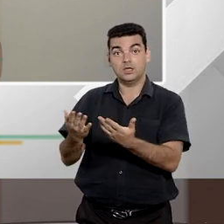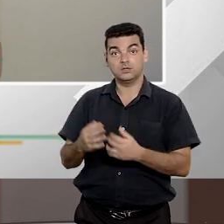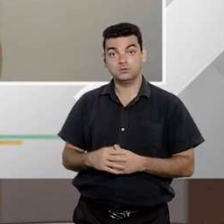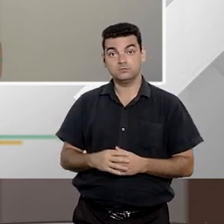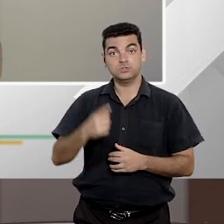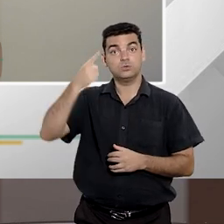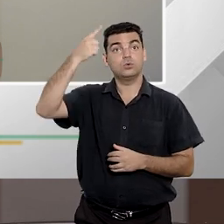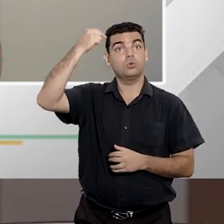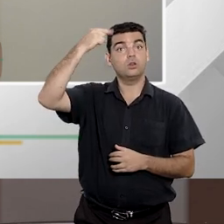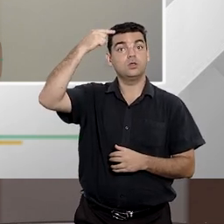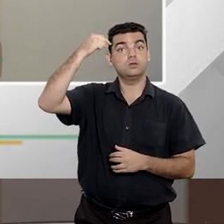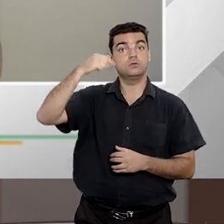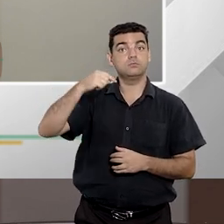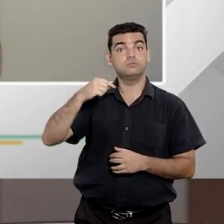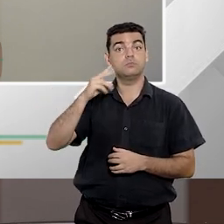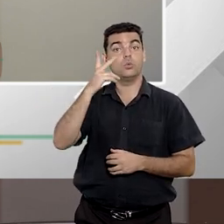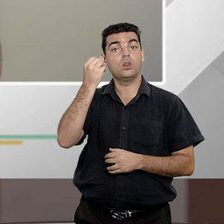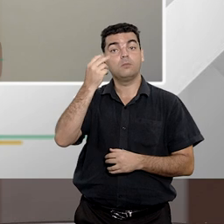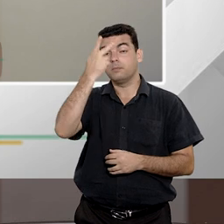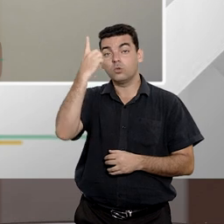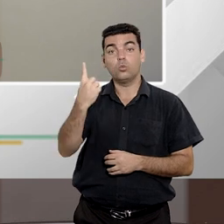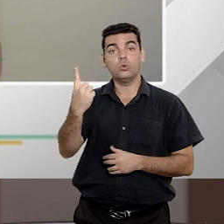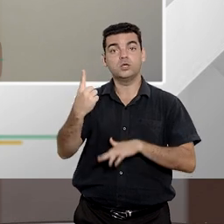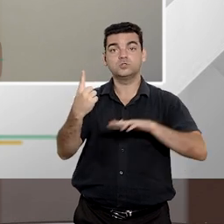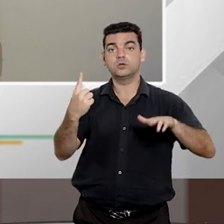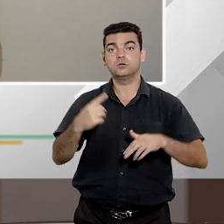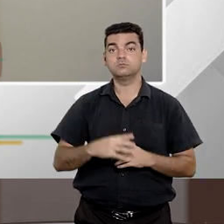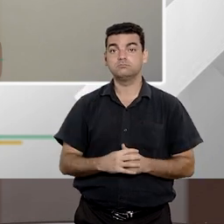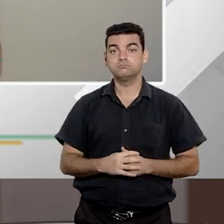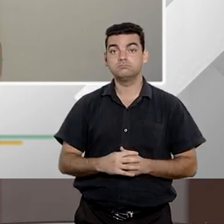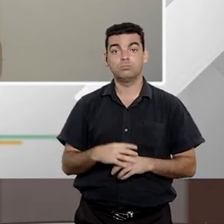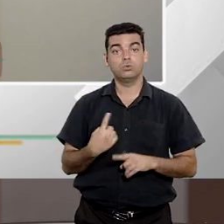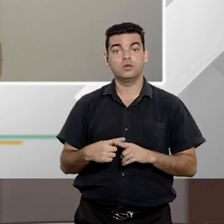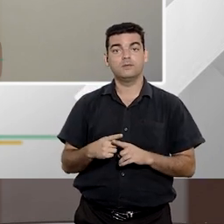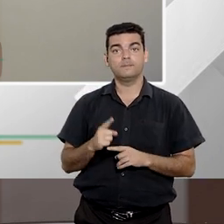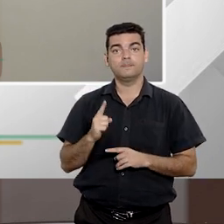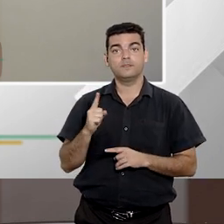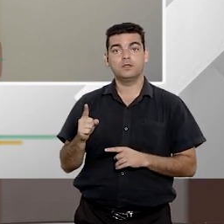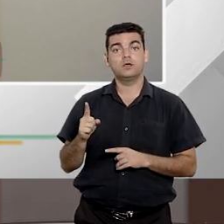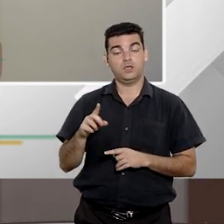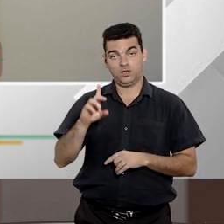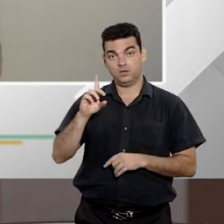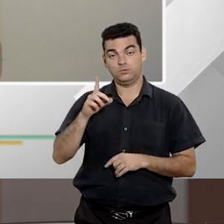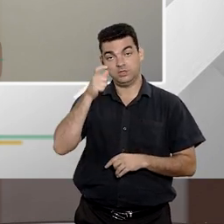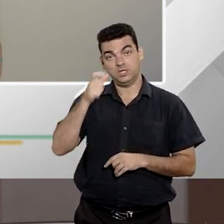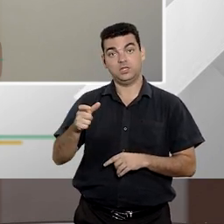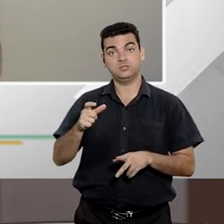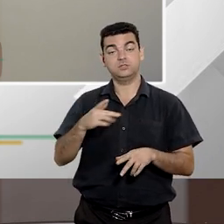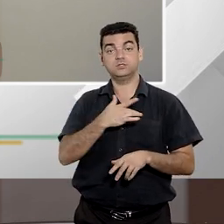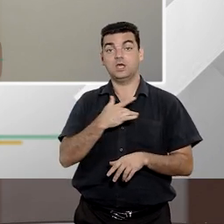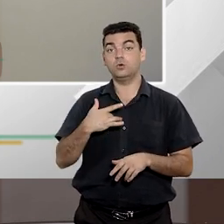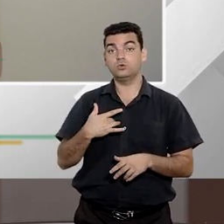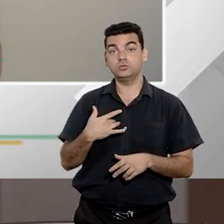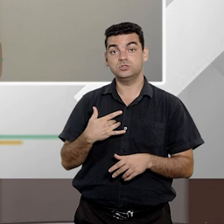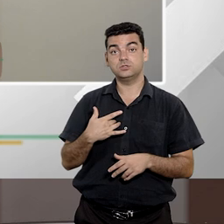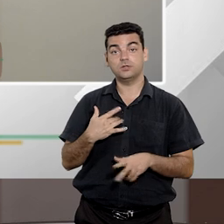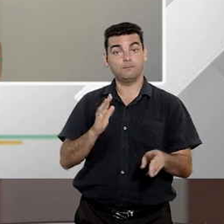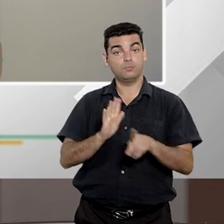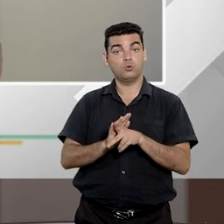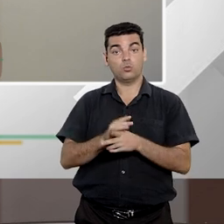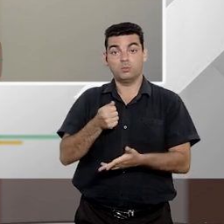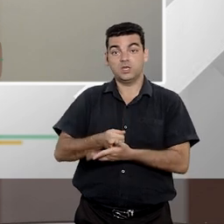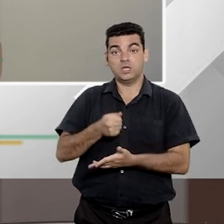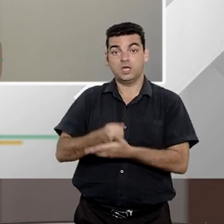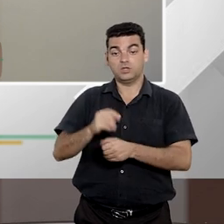esse colírio para uma única pessoa, justamente por se tratar de um interesse e um direito indisponível